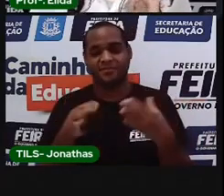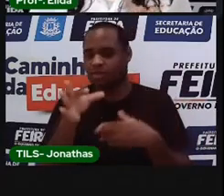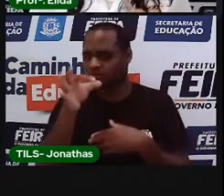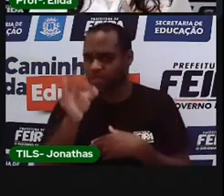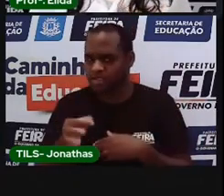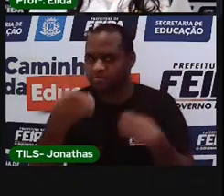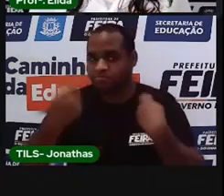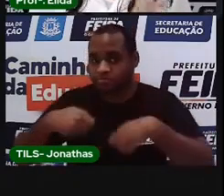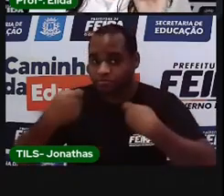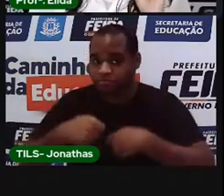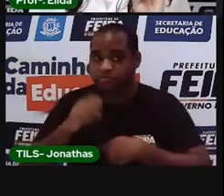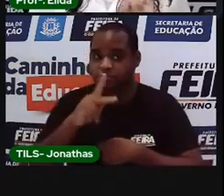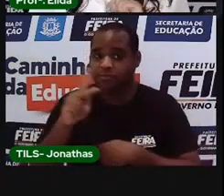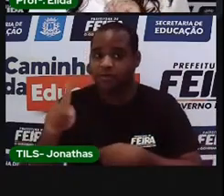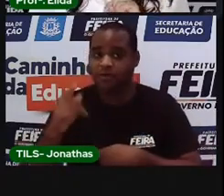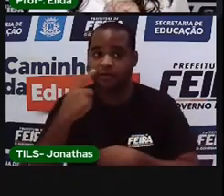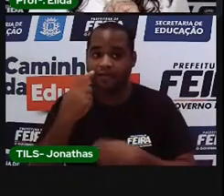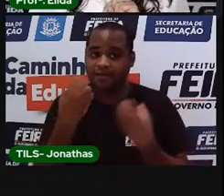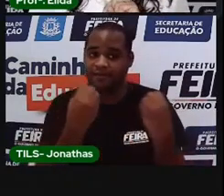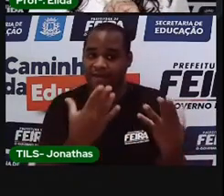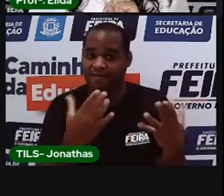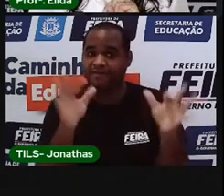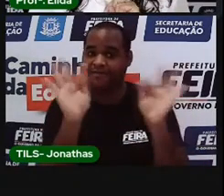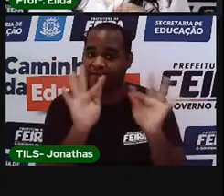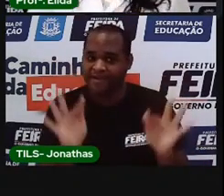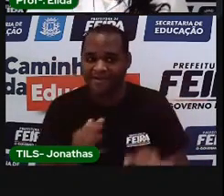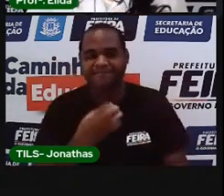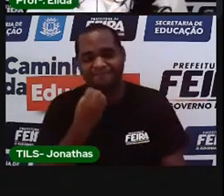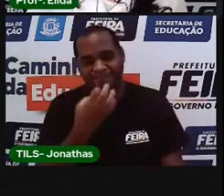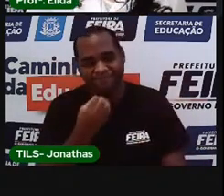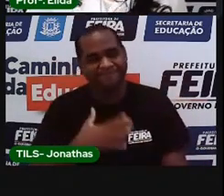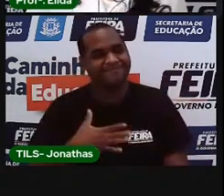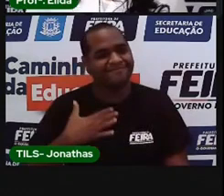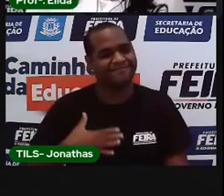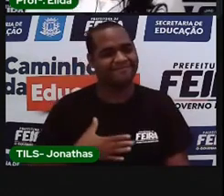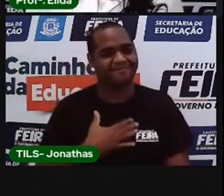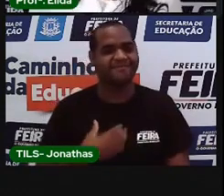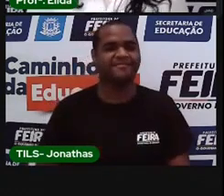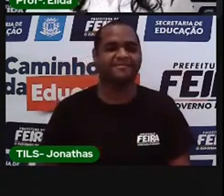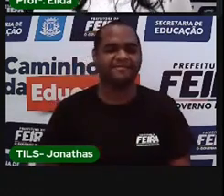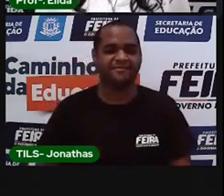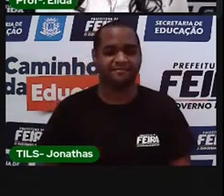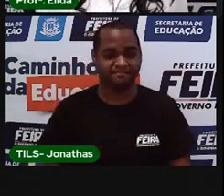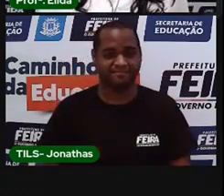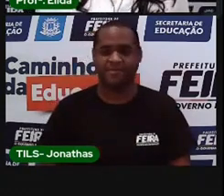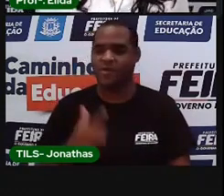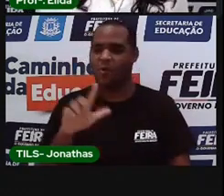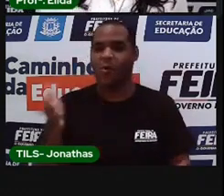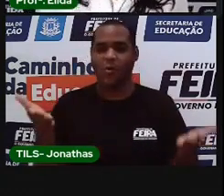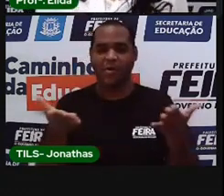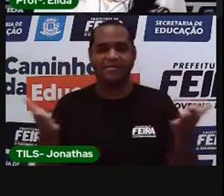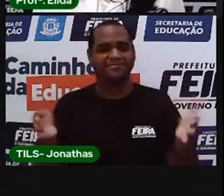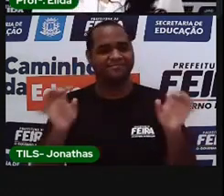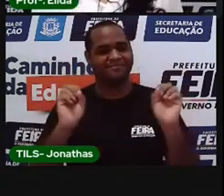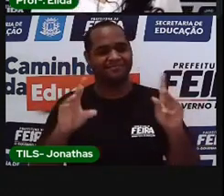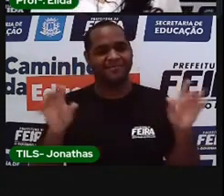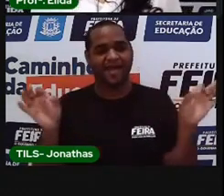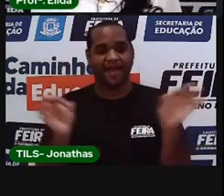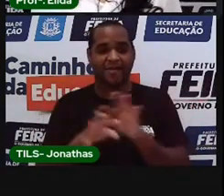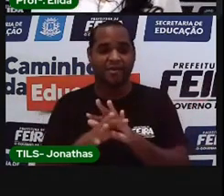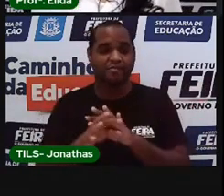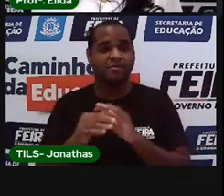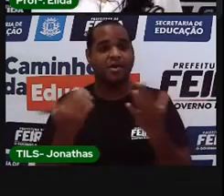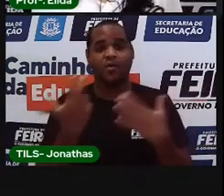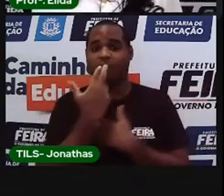direitinho a sua tarefa para todo mundo ficar muito feliz e orgulhoso. Por hoje é só, gente. A